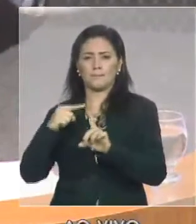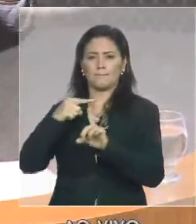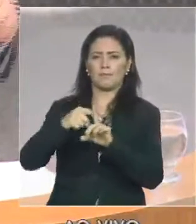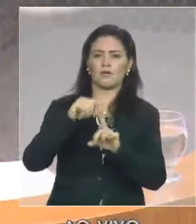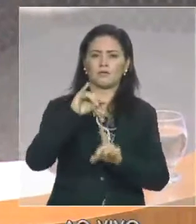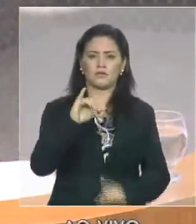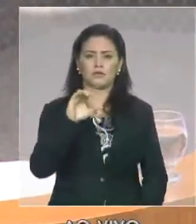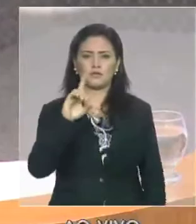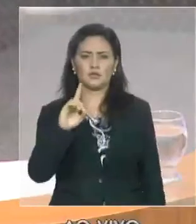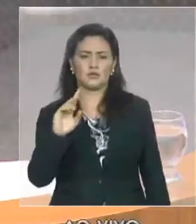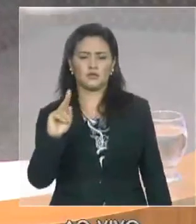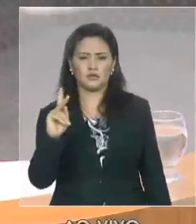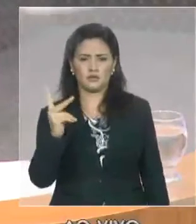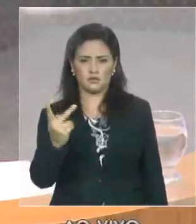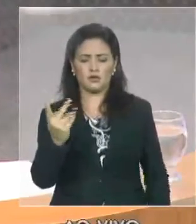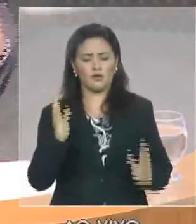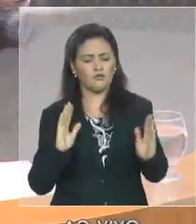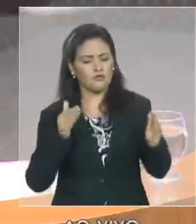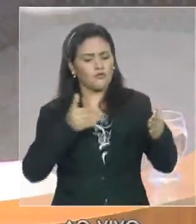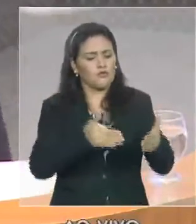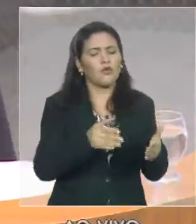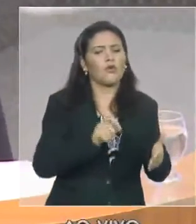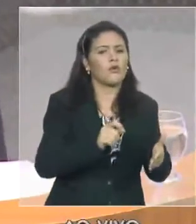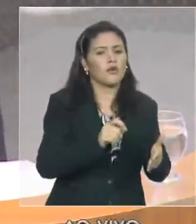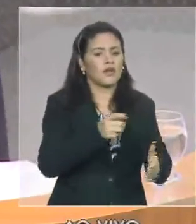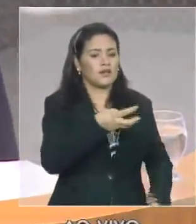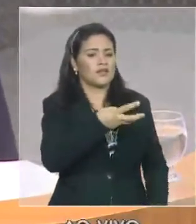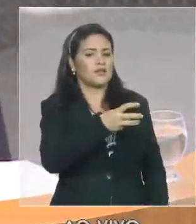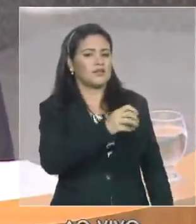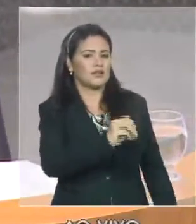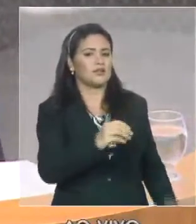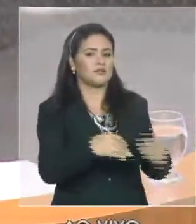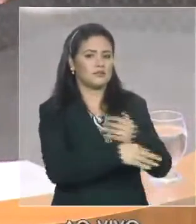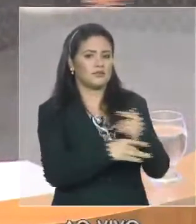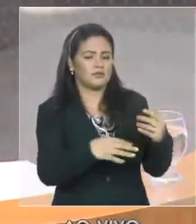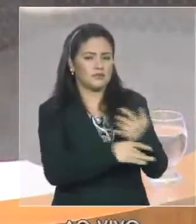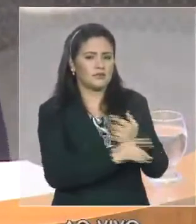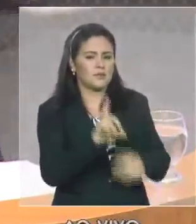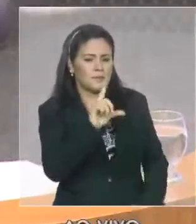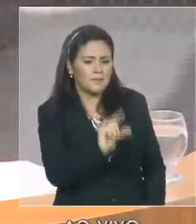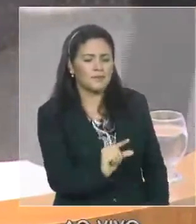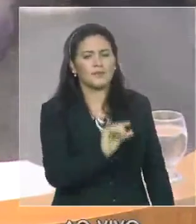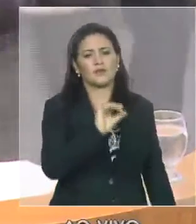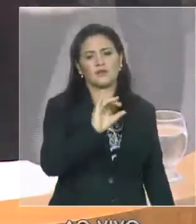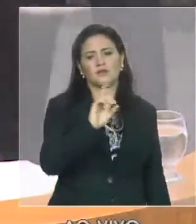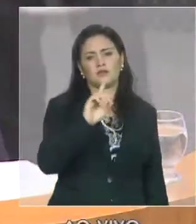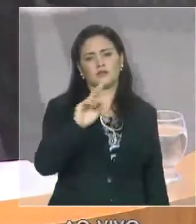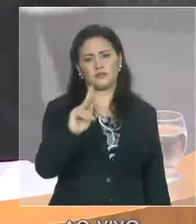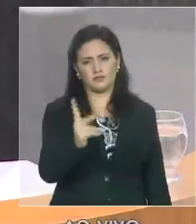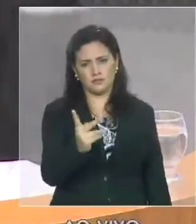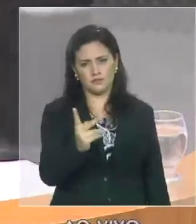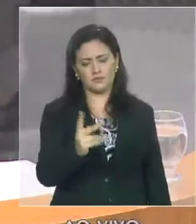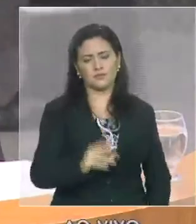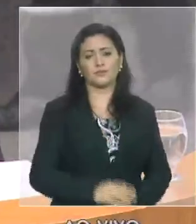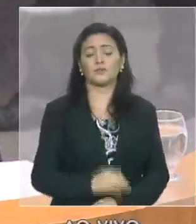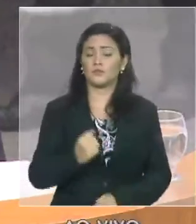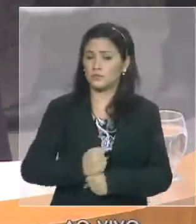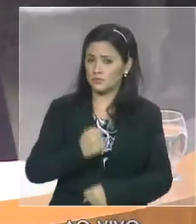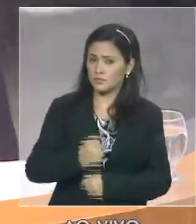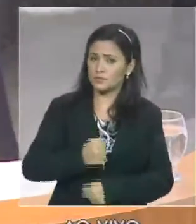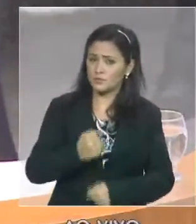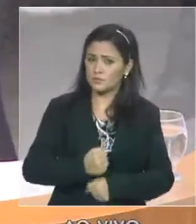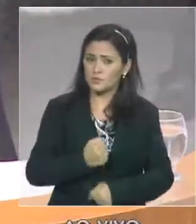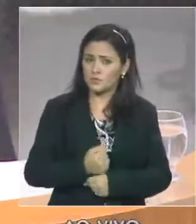voltado para 30 cidades de menor IDH, as obras físicas, obras, tanto na área de educação, como